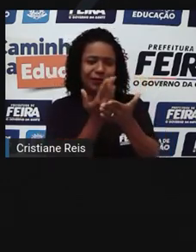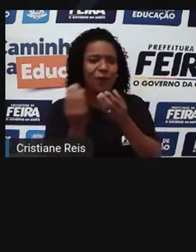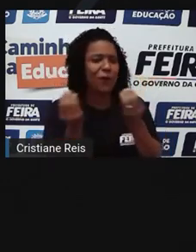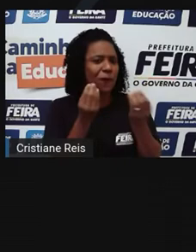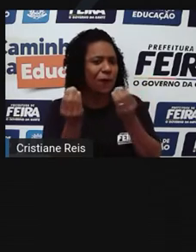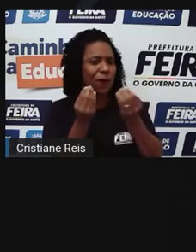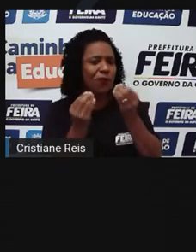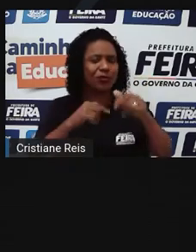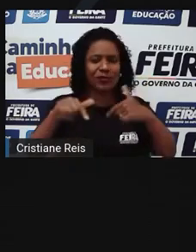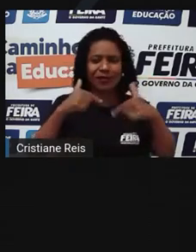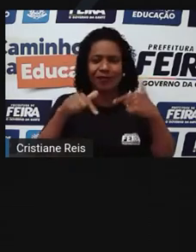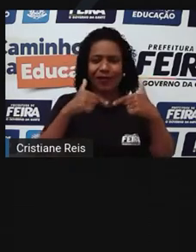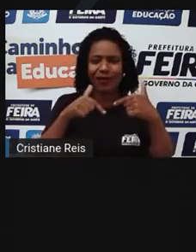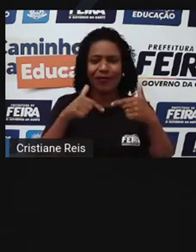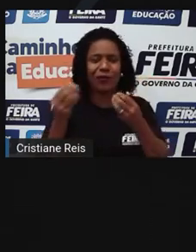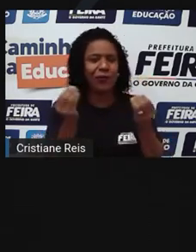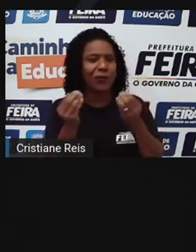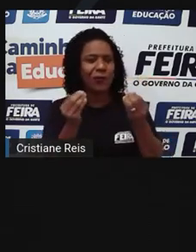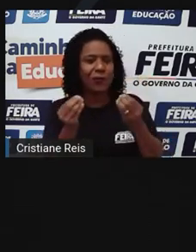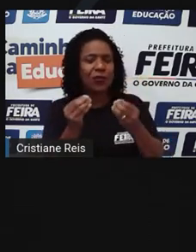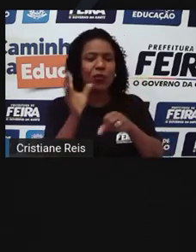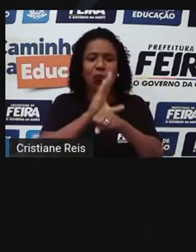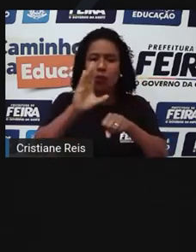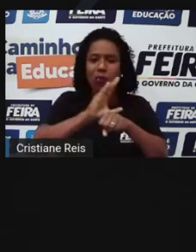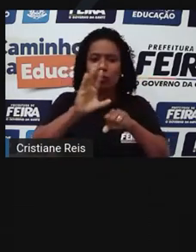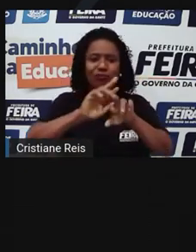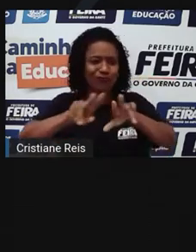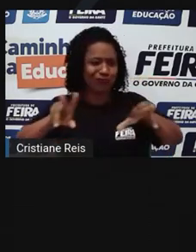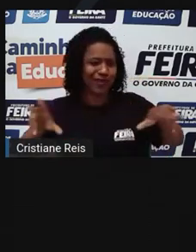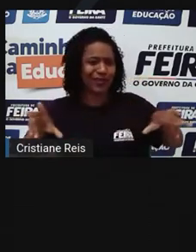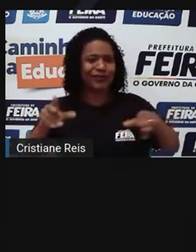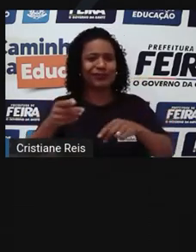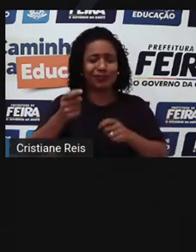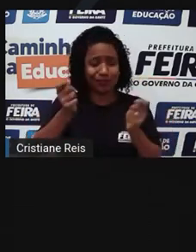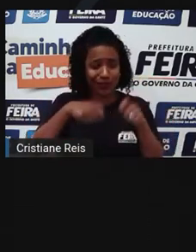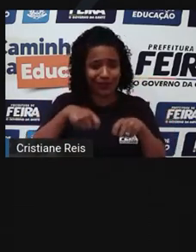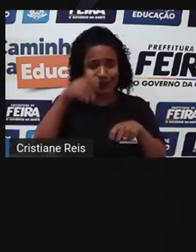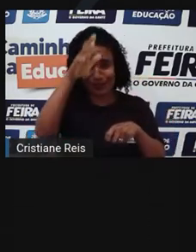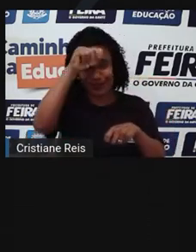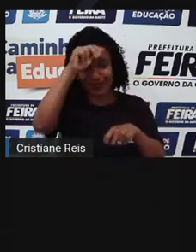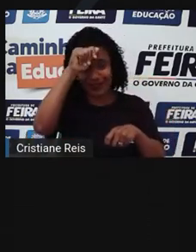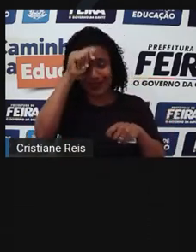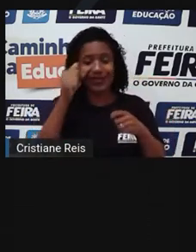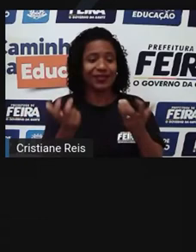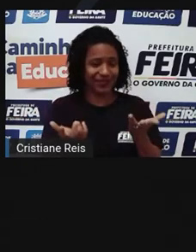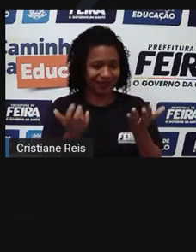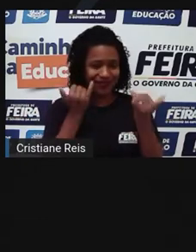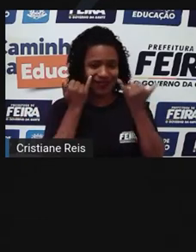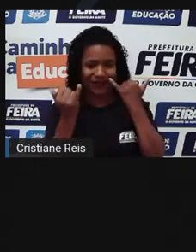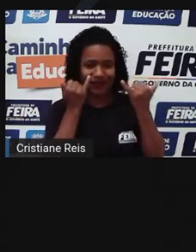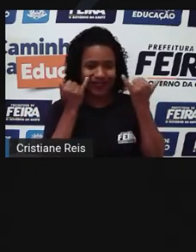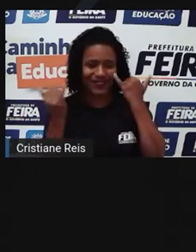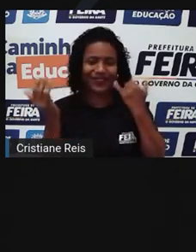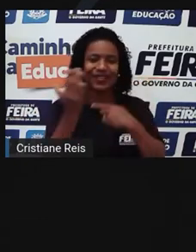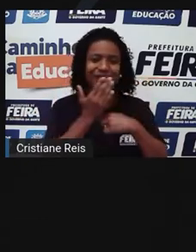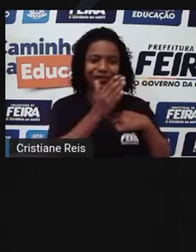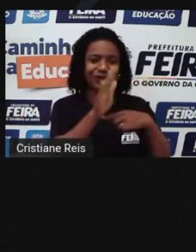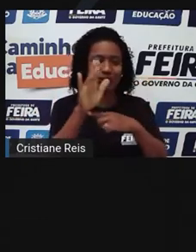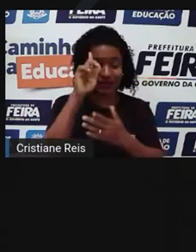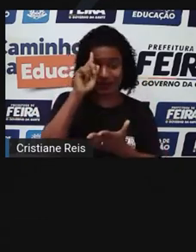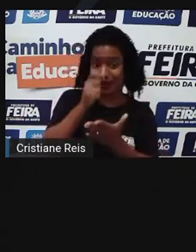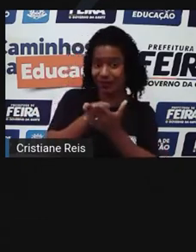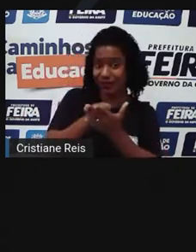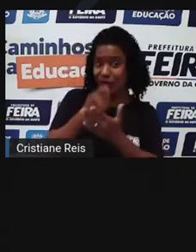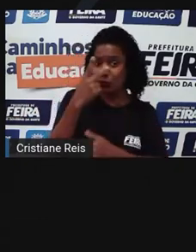de atuação, o mercado e os cursos disponíveis para atividade. Essa etapa pode facilitar e muito na hora de decidir algo dentro